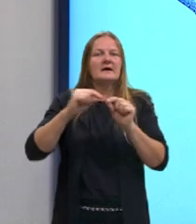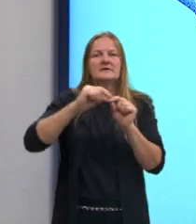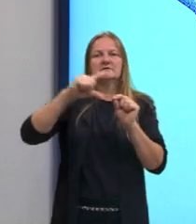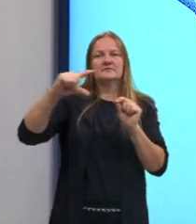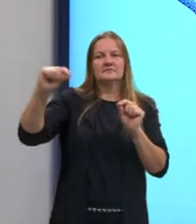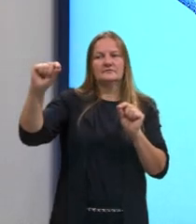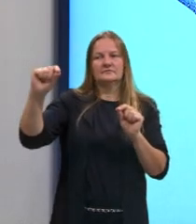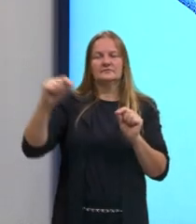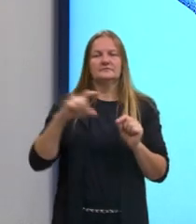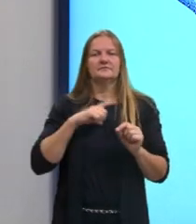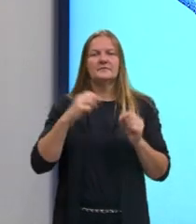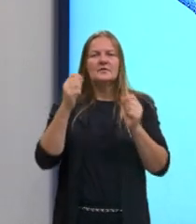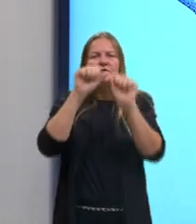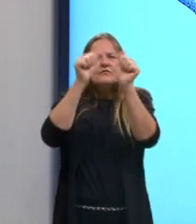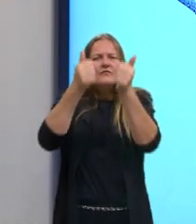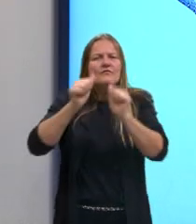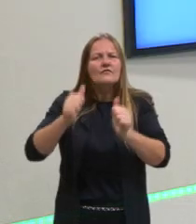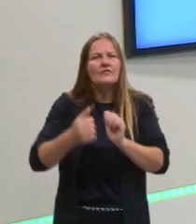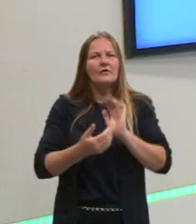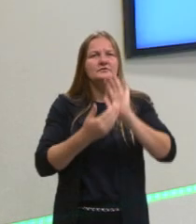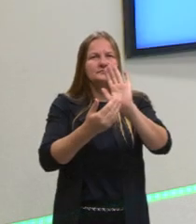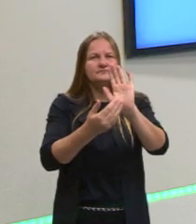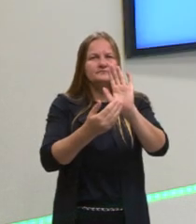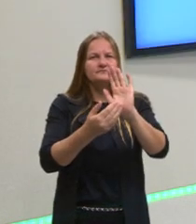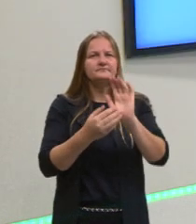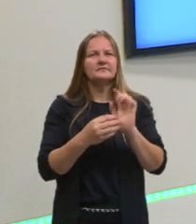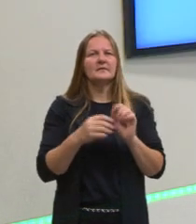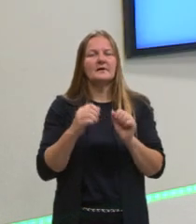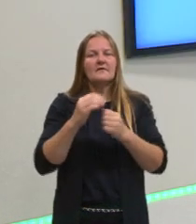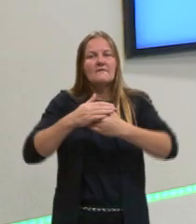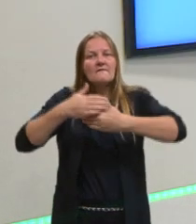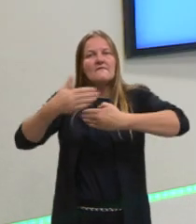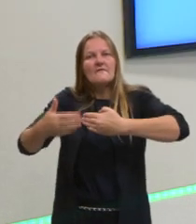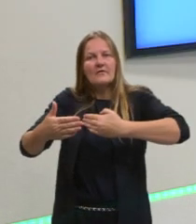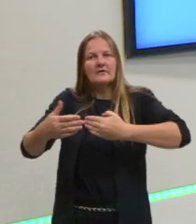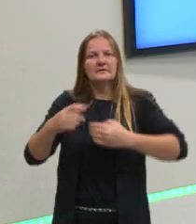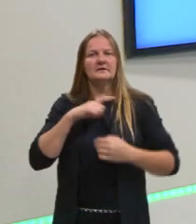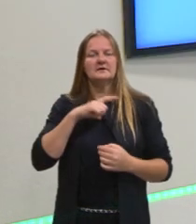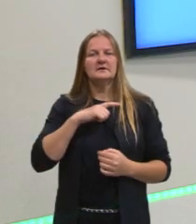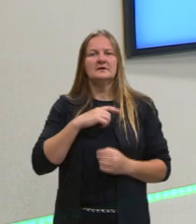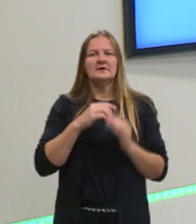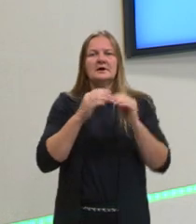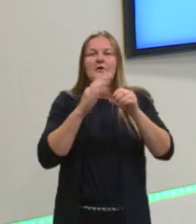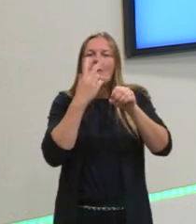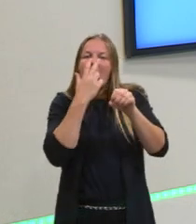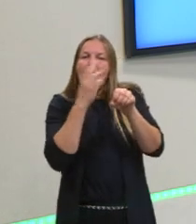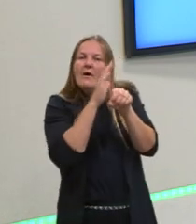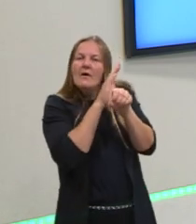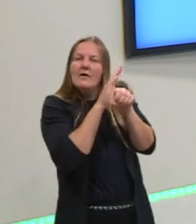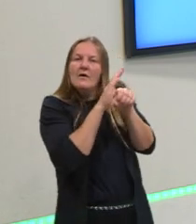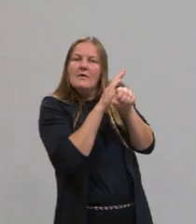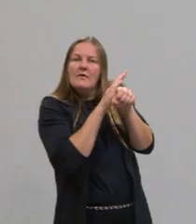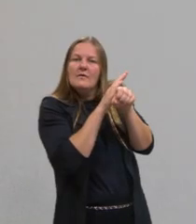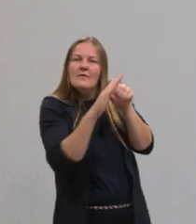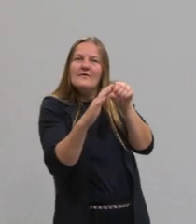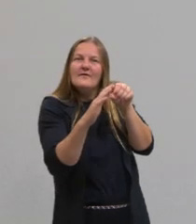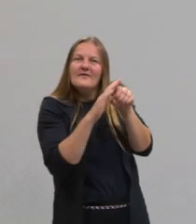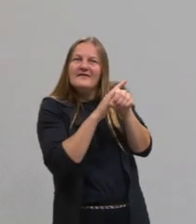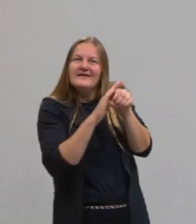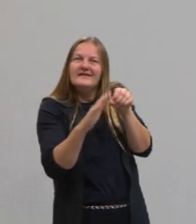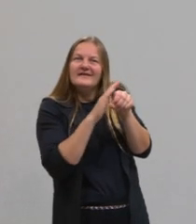Então, ali na imagem, vocês podem ver que é a parte mais externa. Ali é um corte de uma planta.